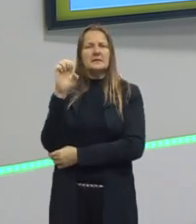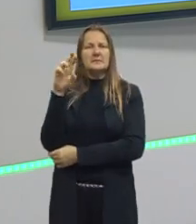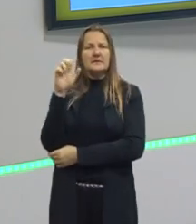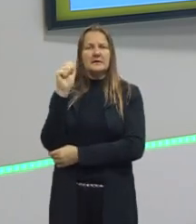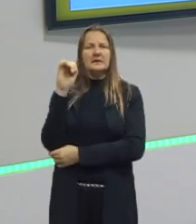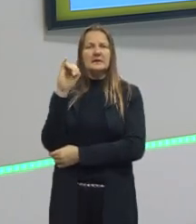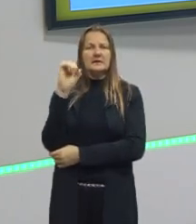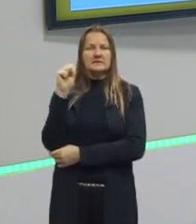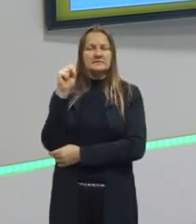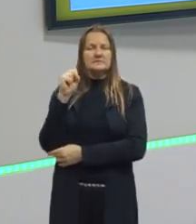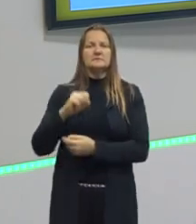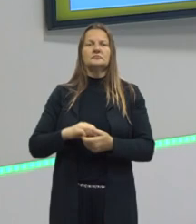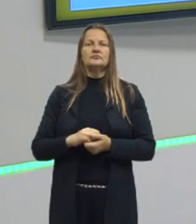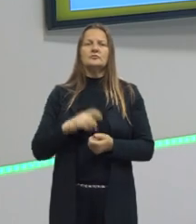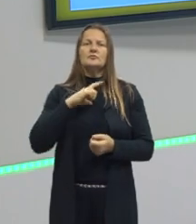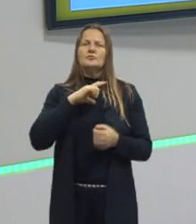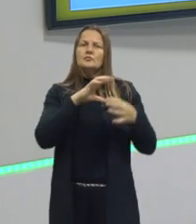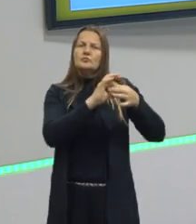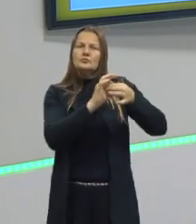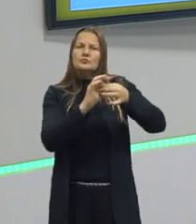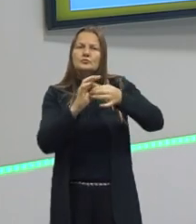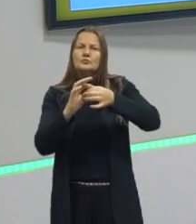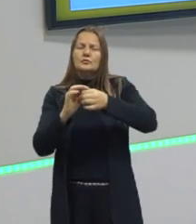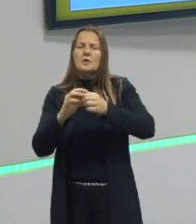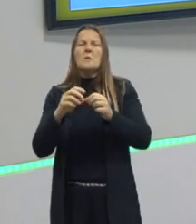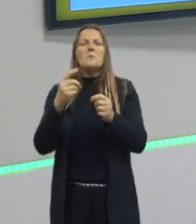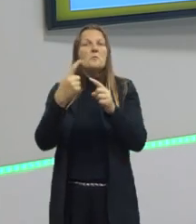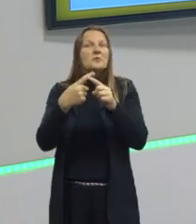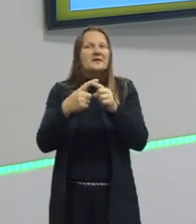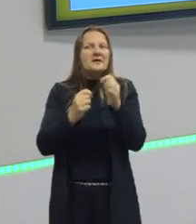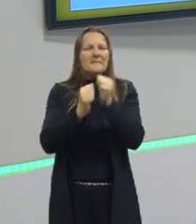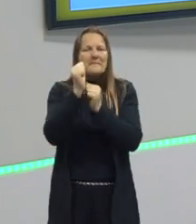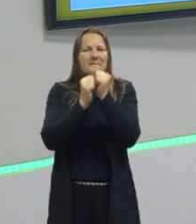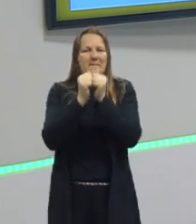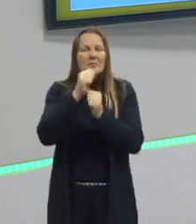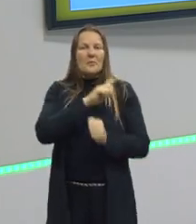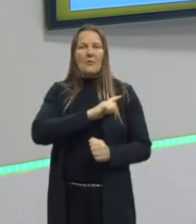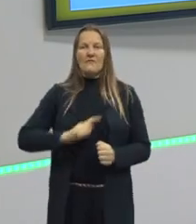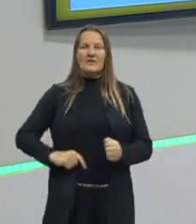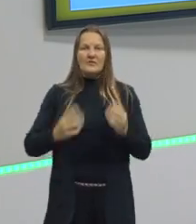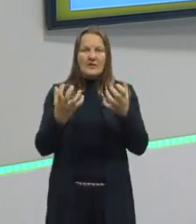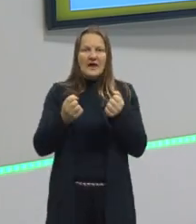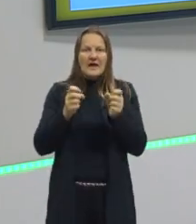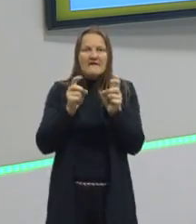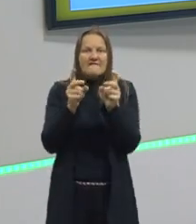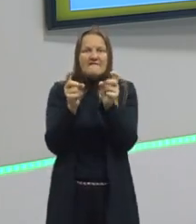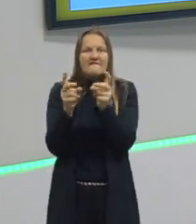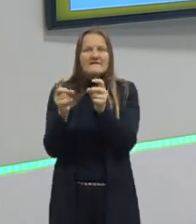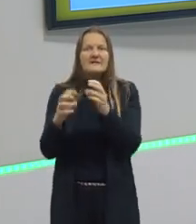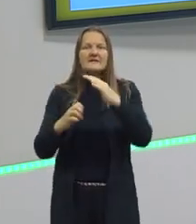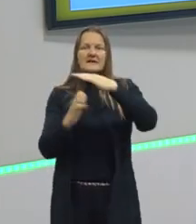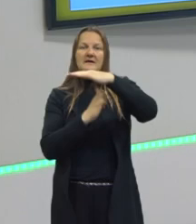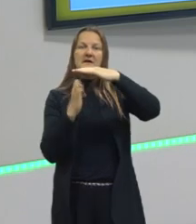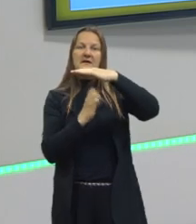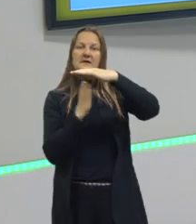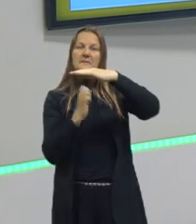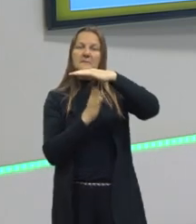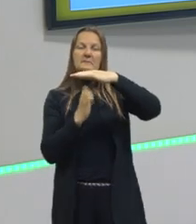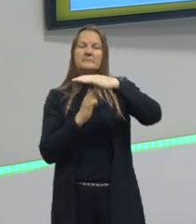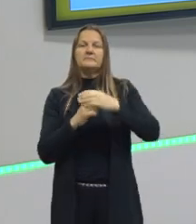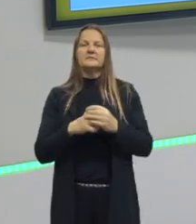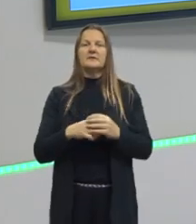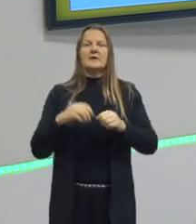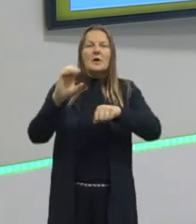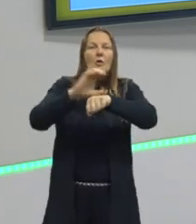aí do... pra ser privatizado, né, que é uma questão aí ligada à constituição deles, tá. A